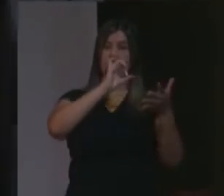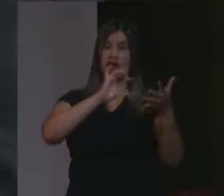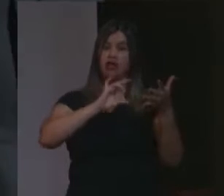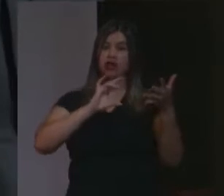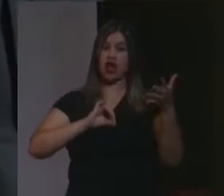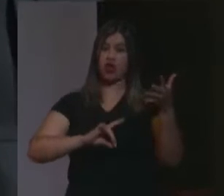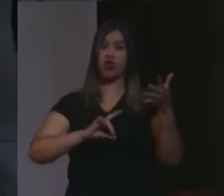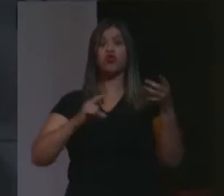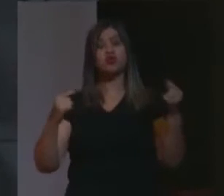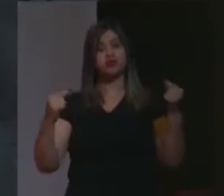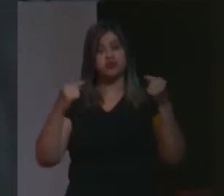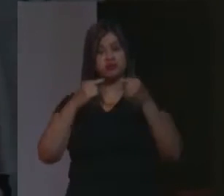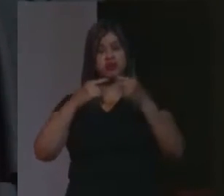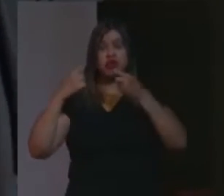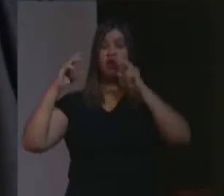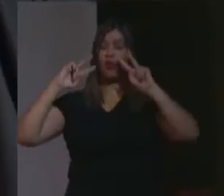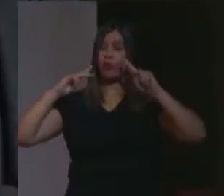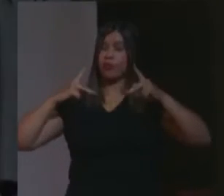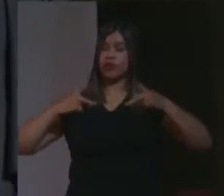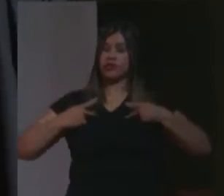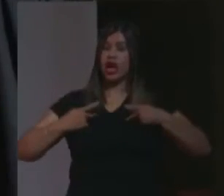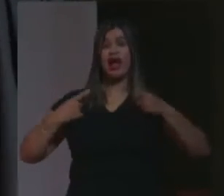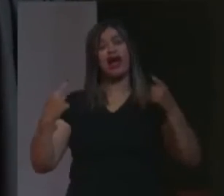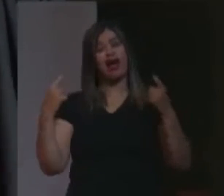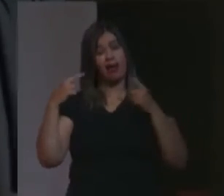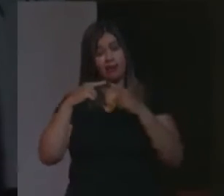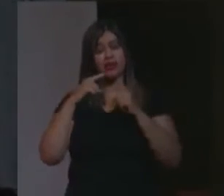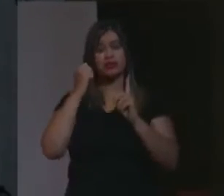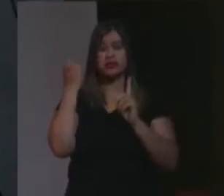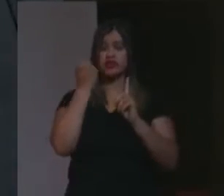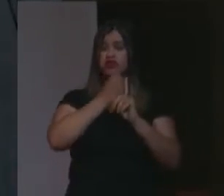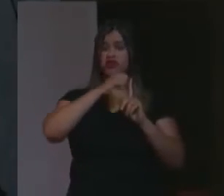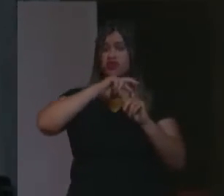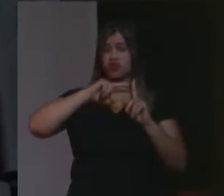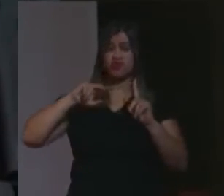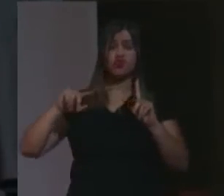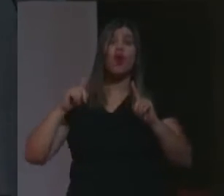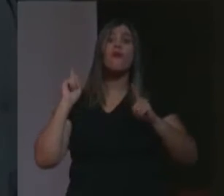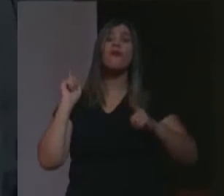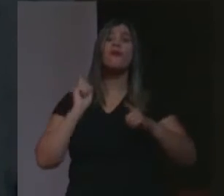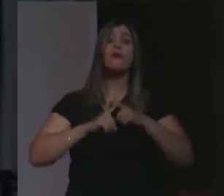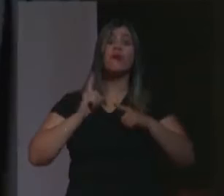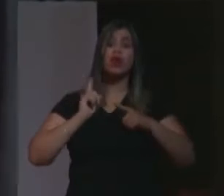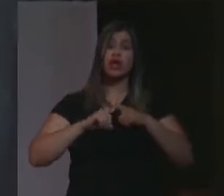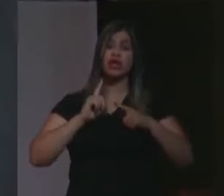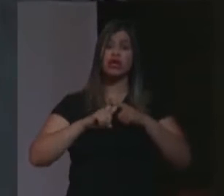a humanidade que contém o genocídio. Porque o crime contra a humanidade, ele traz